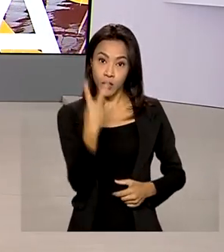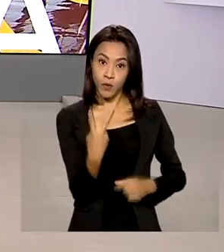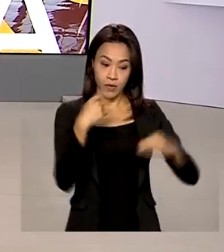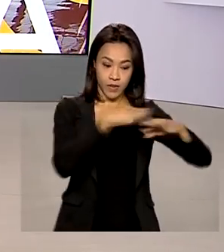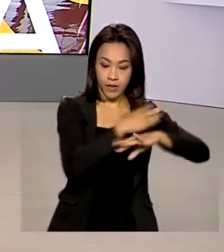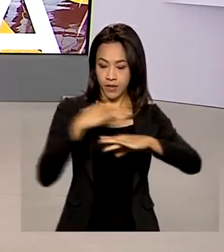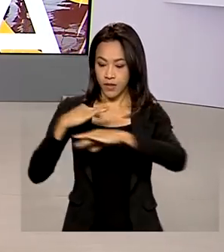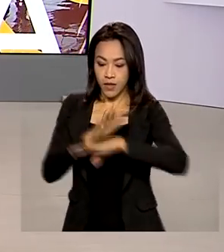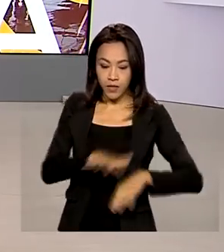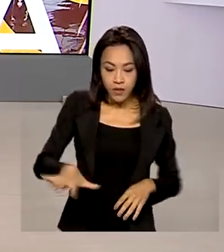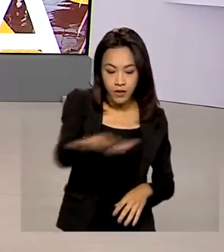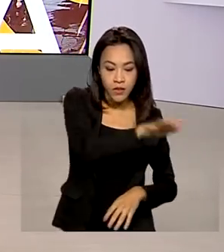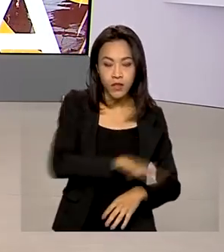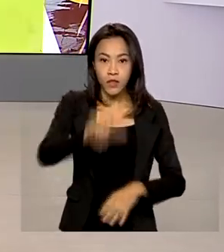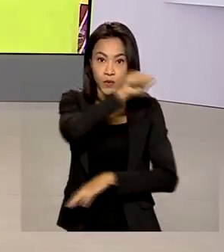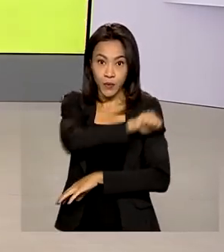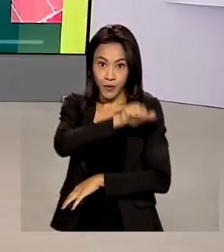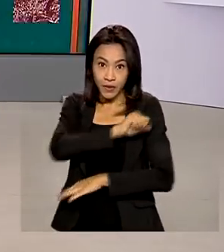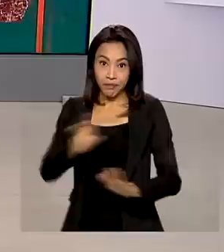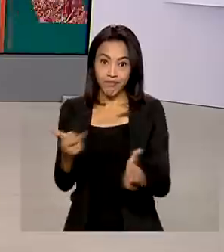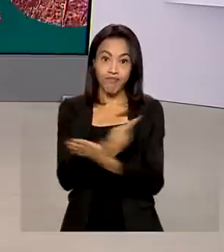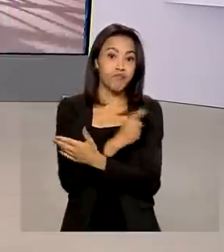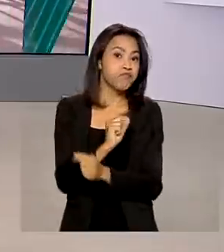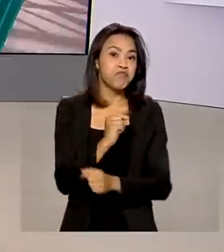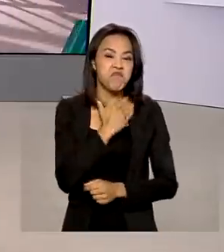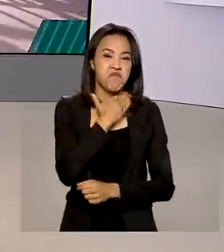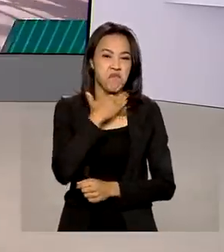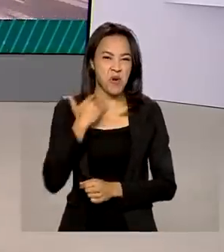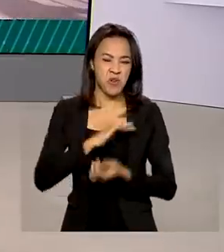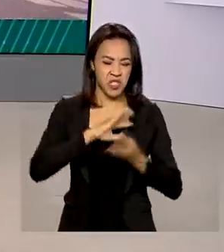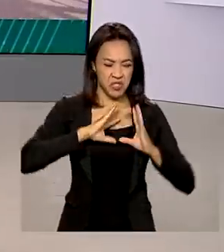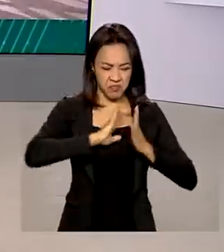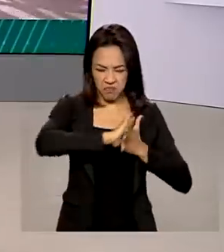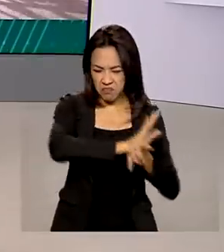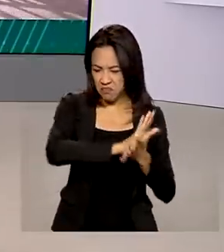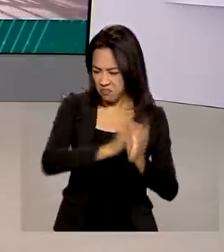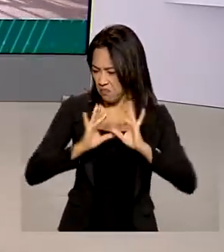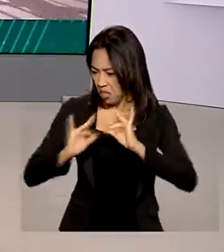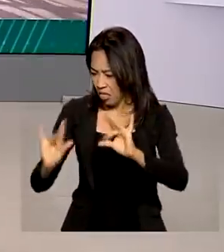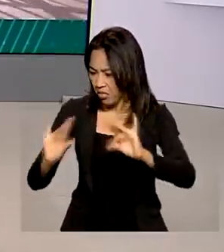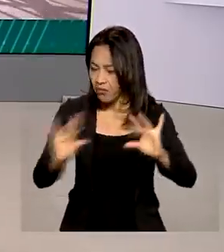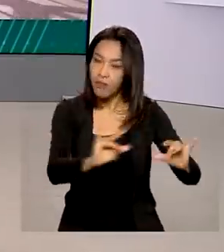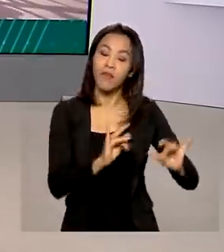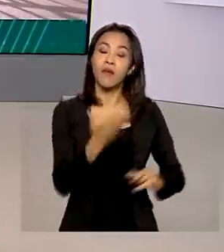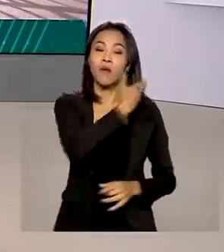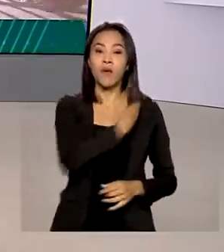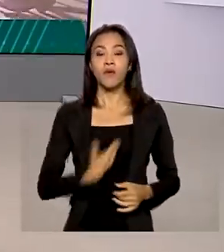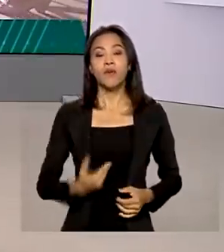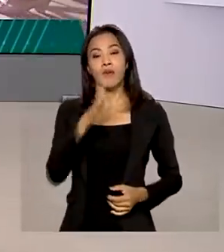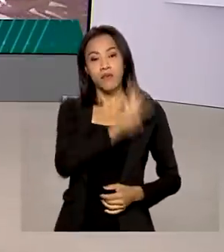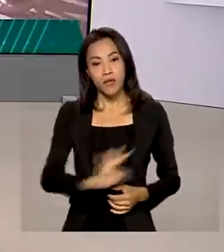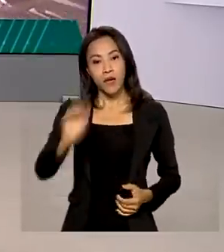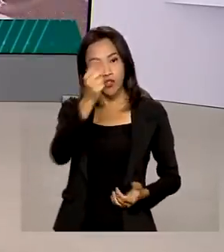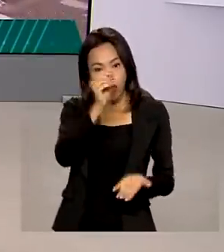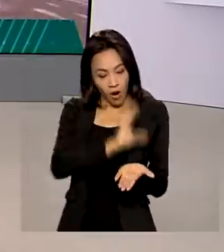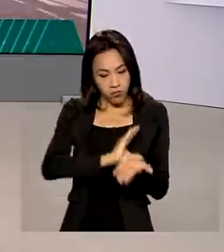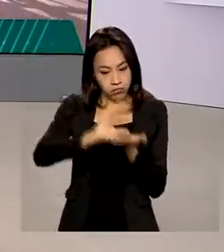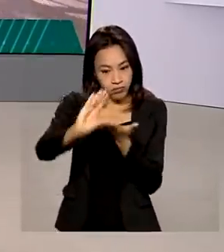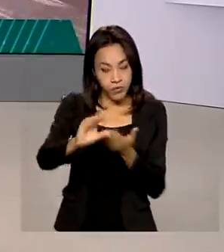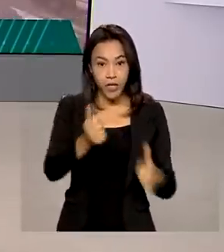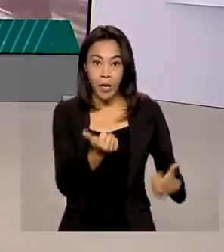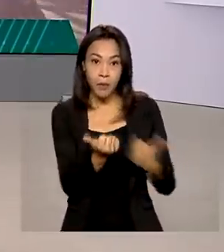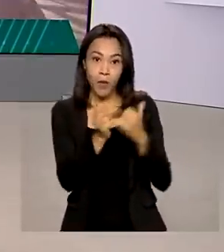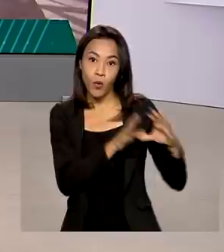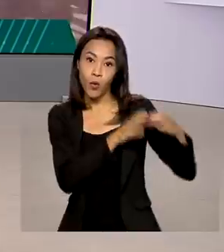Paraty, no Rio de Janeiro, causaram morte e destruição. O governo federal está destinando recursos financeiros e técnicos para